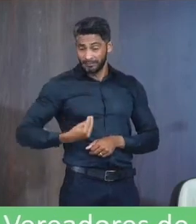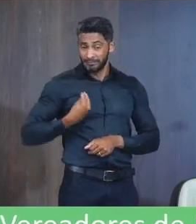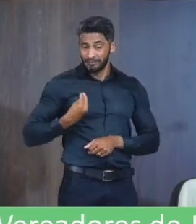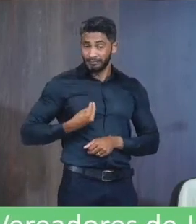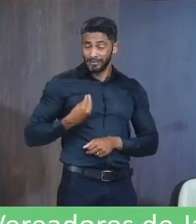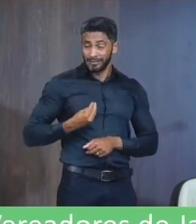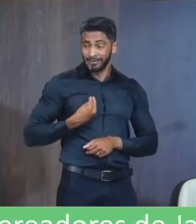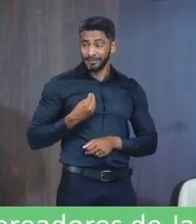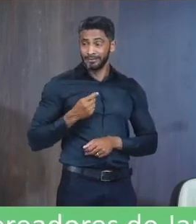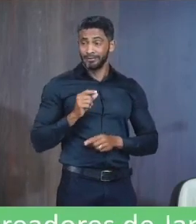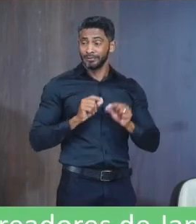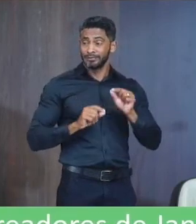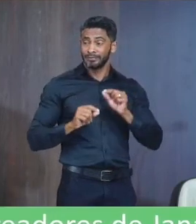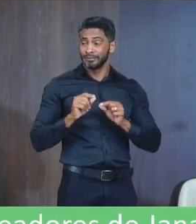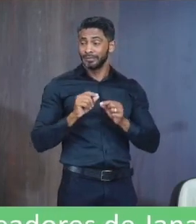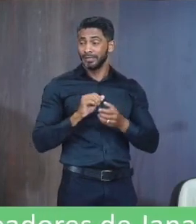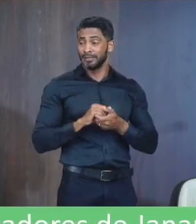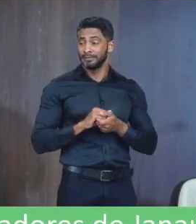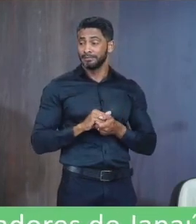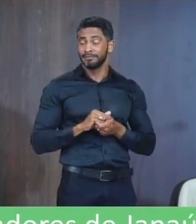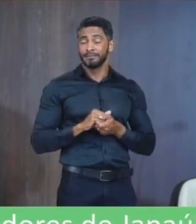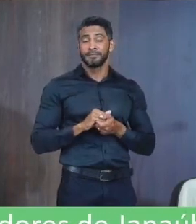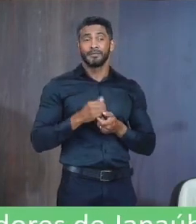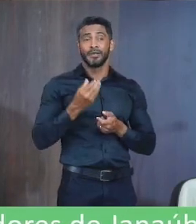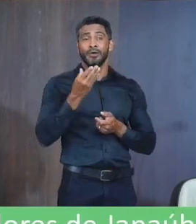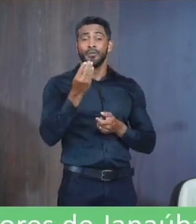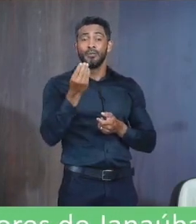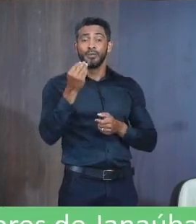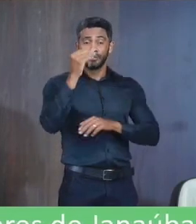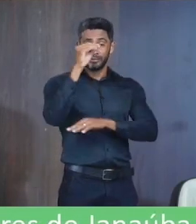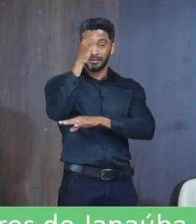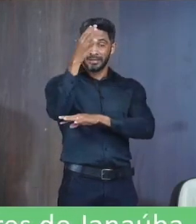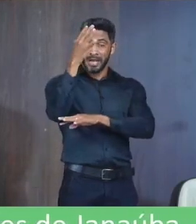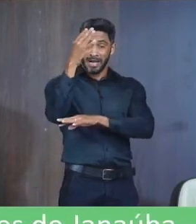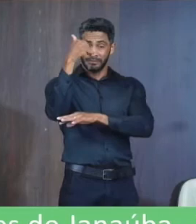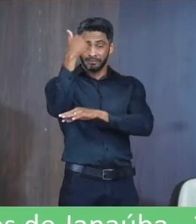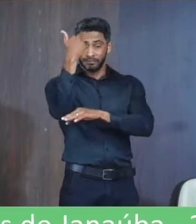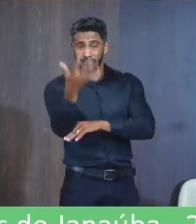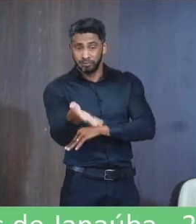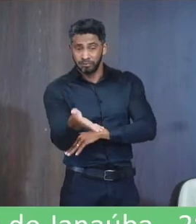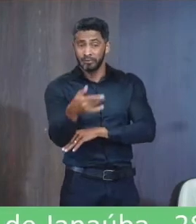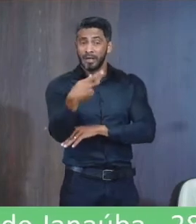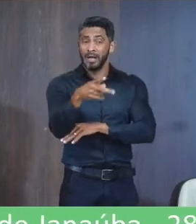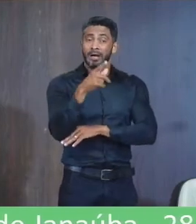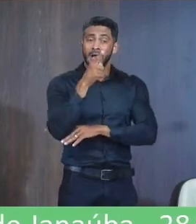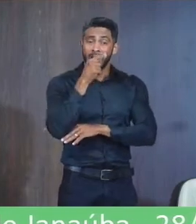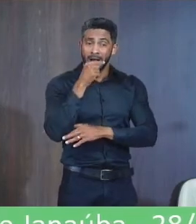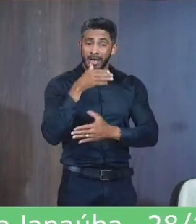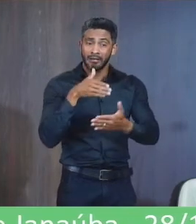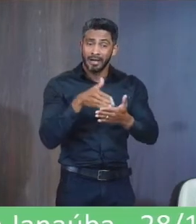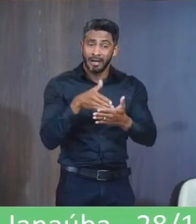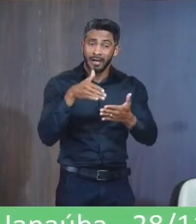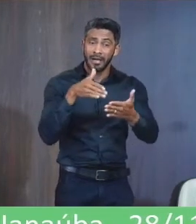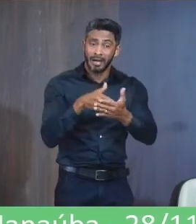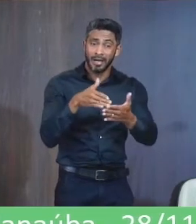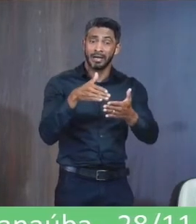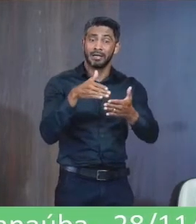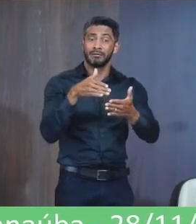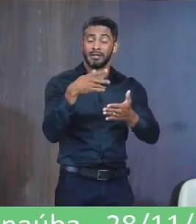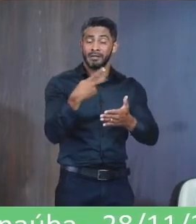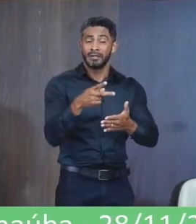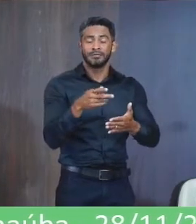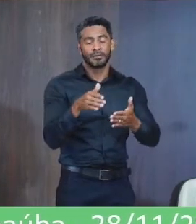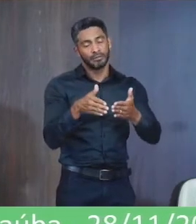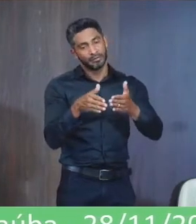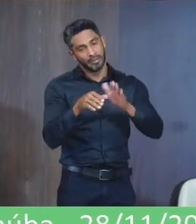Porque Vários galhos Estão ali obstruindo A passagem da água Como o senhor colocou Aí essa indicação